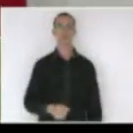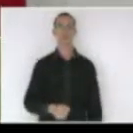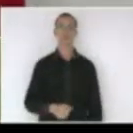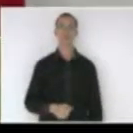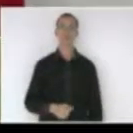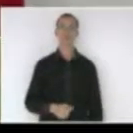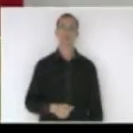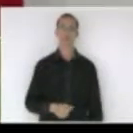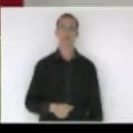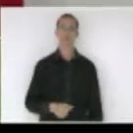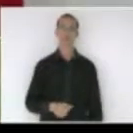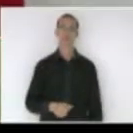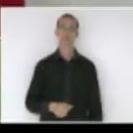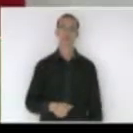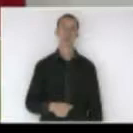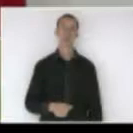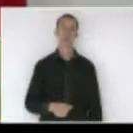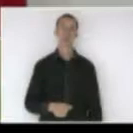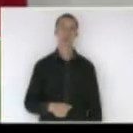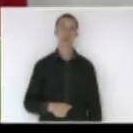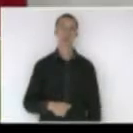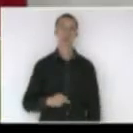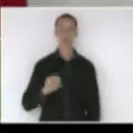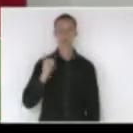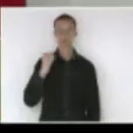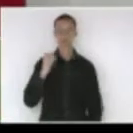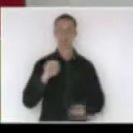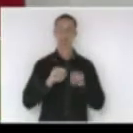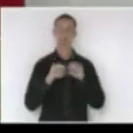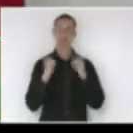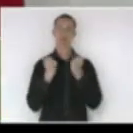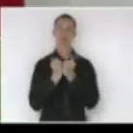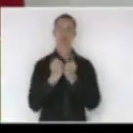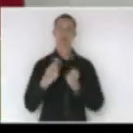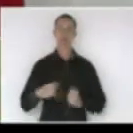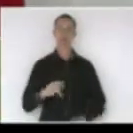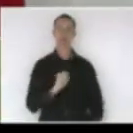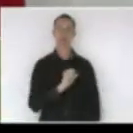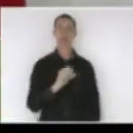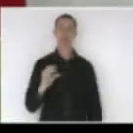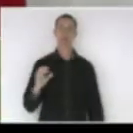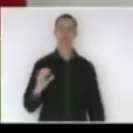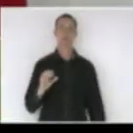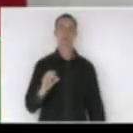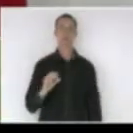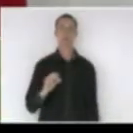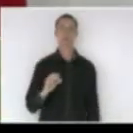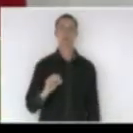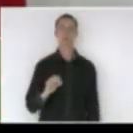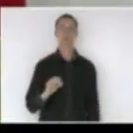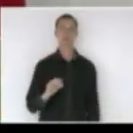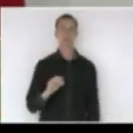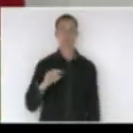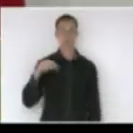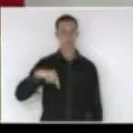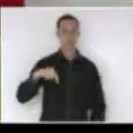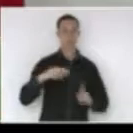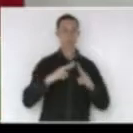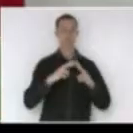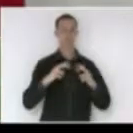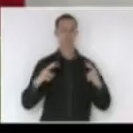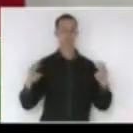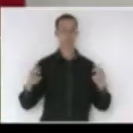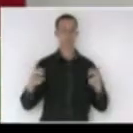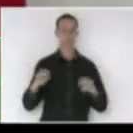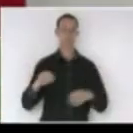no estado de Santa Catarina e realizado exatamente na capital catarinense